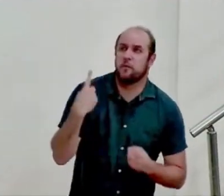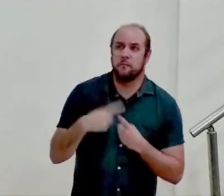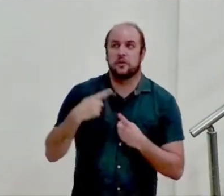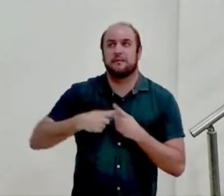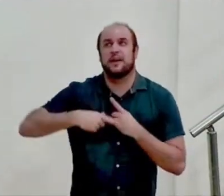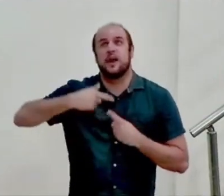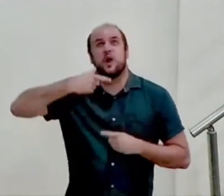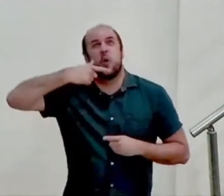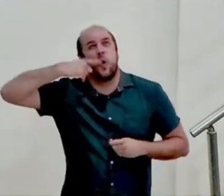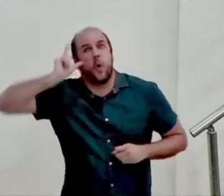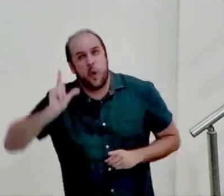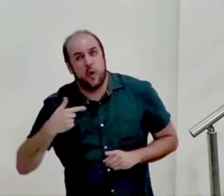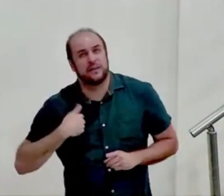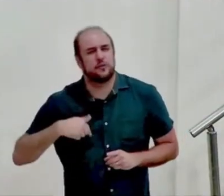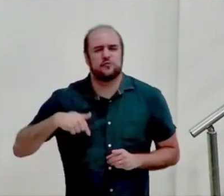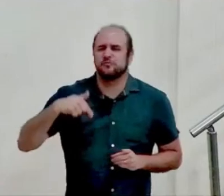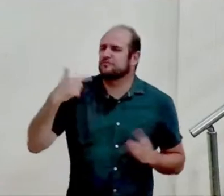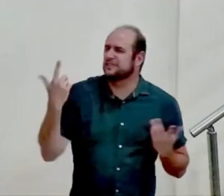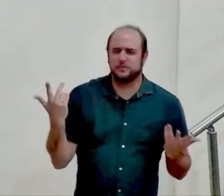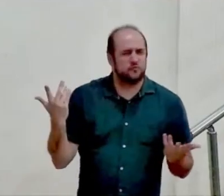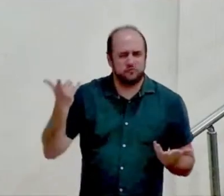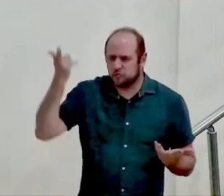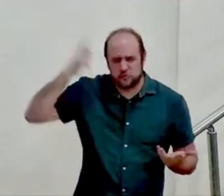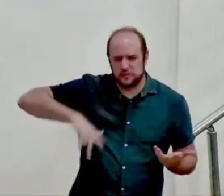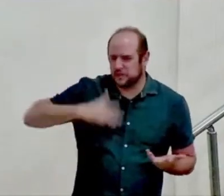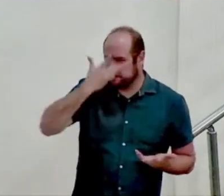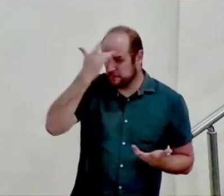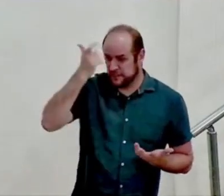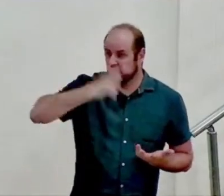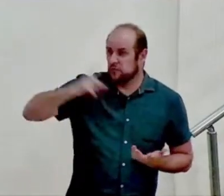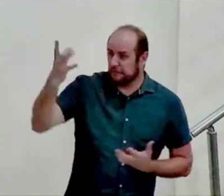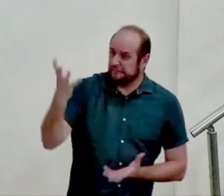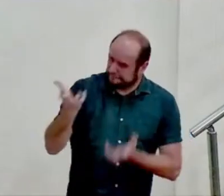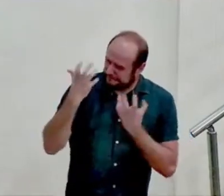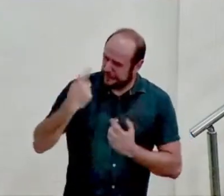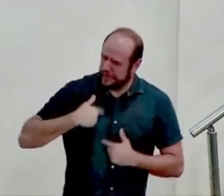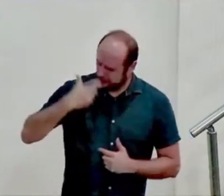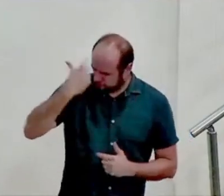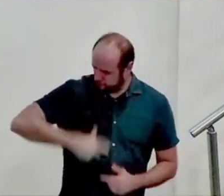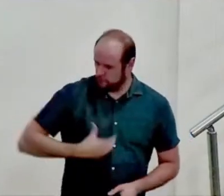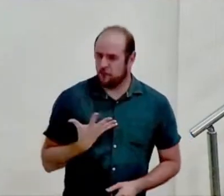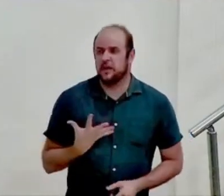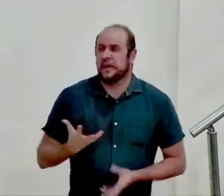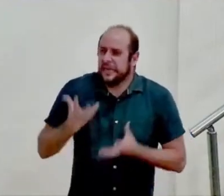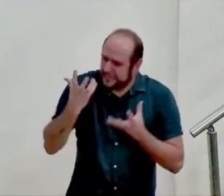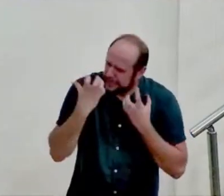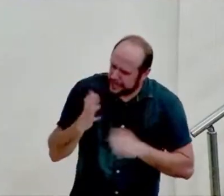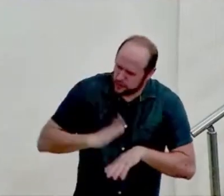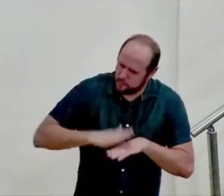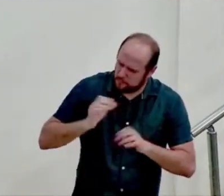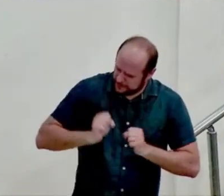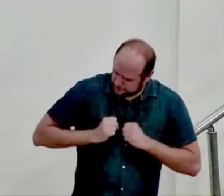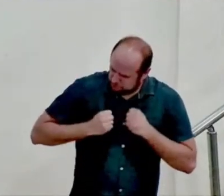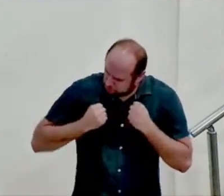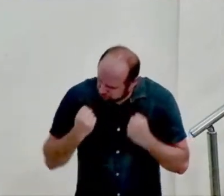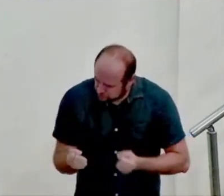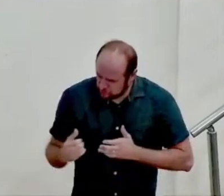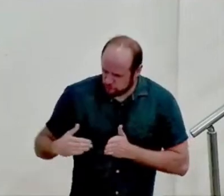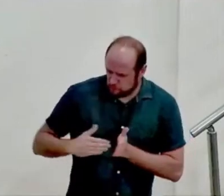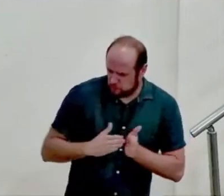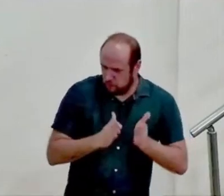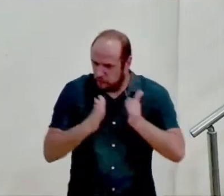eu não fui esse tipo de pessoa que o Senhor quer que eu seja e eu quero dar mais um passo em direção